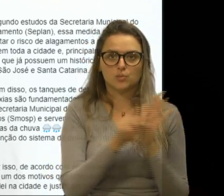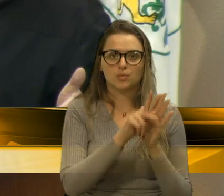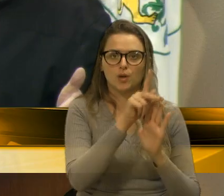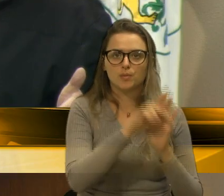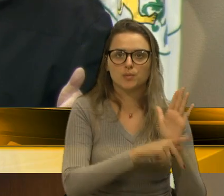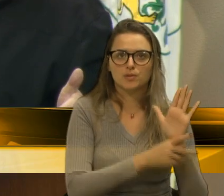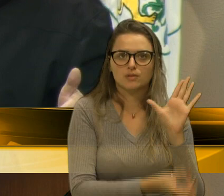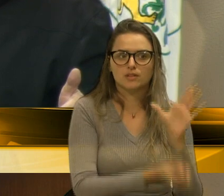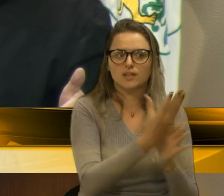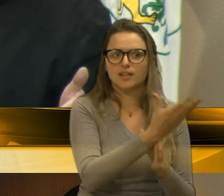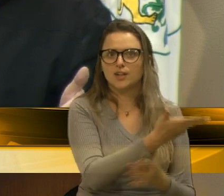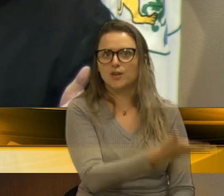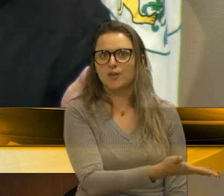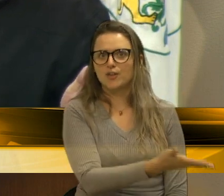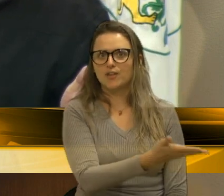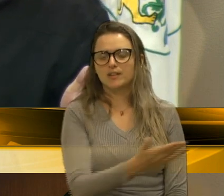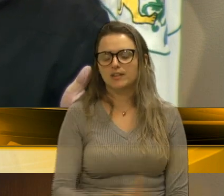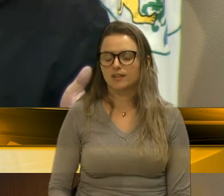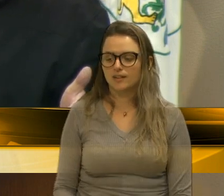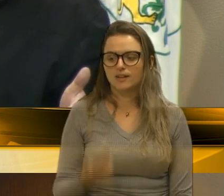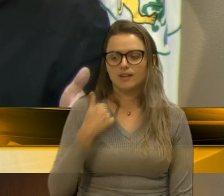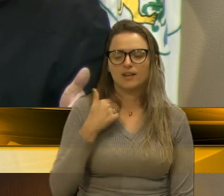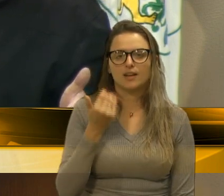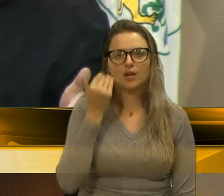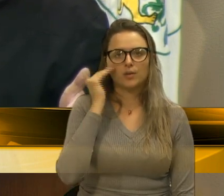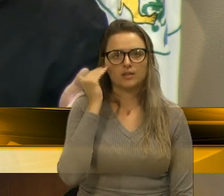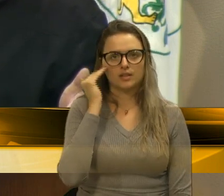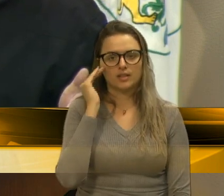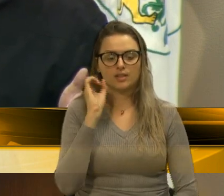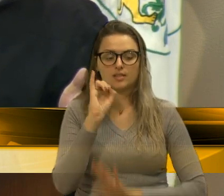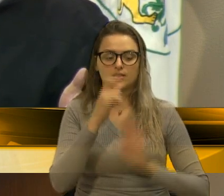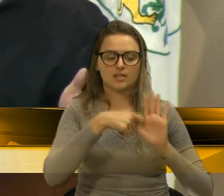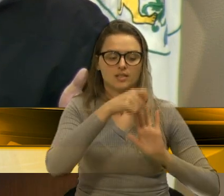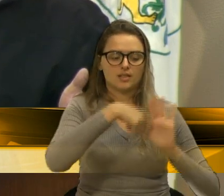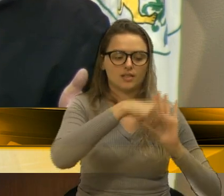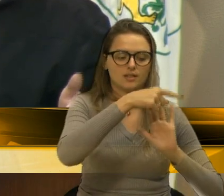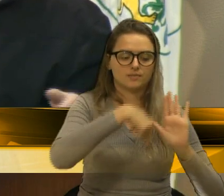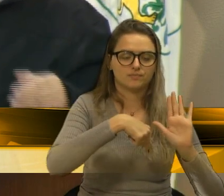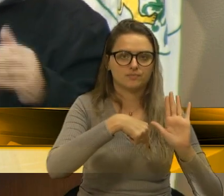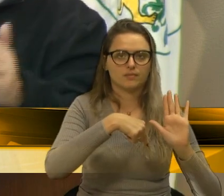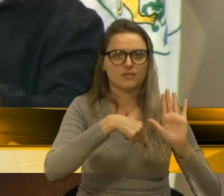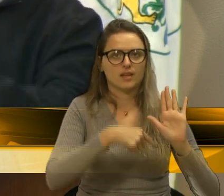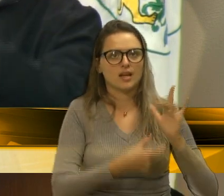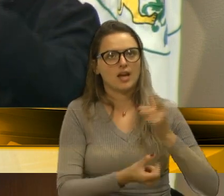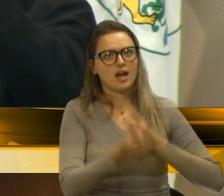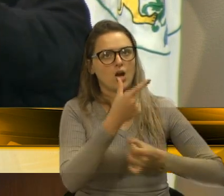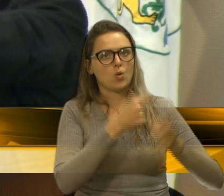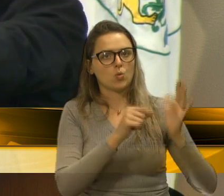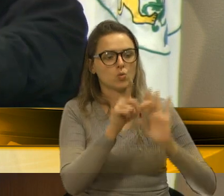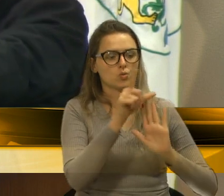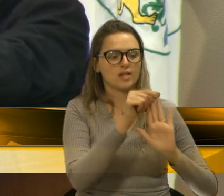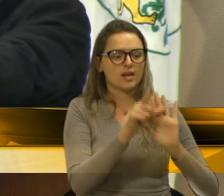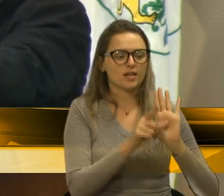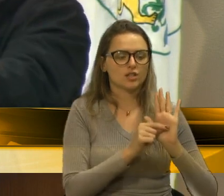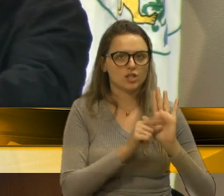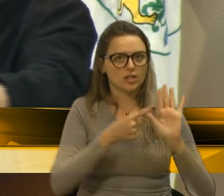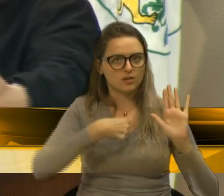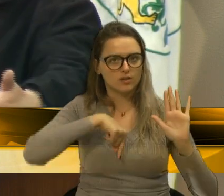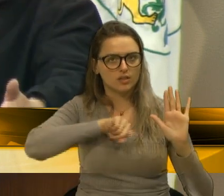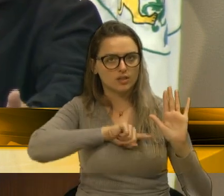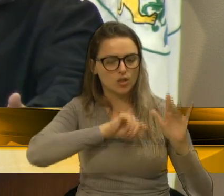Eu até entenderia se o veto fosse aos artigos que eventualmente nós